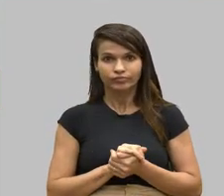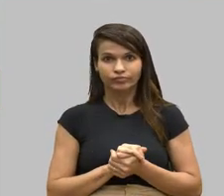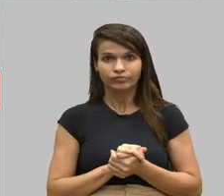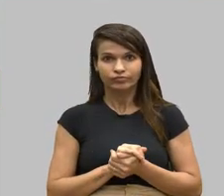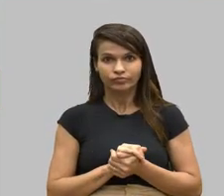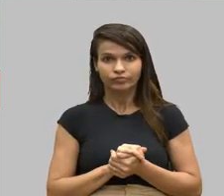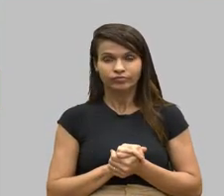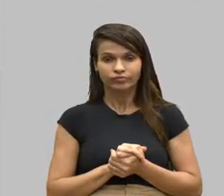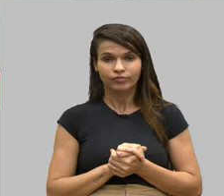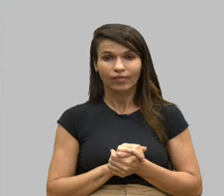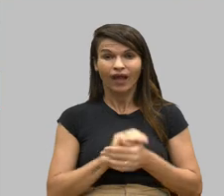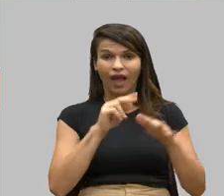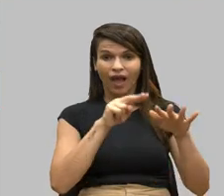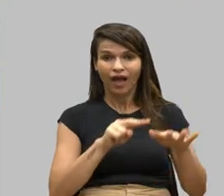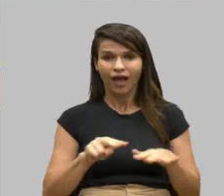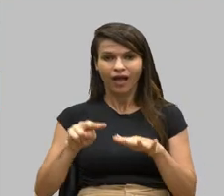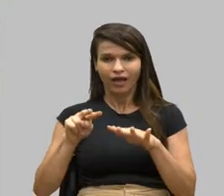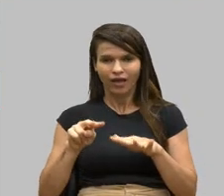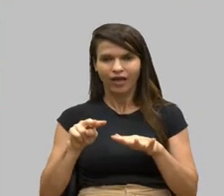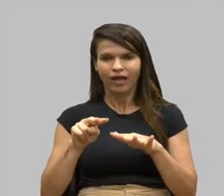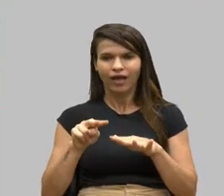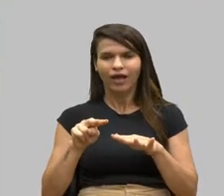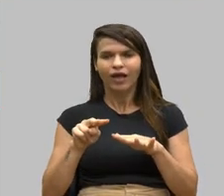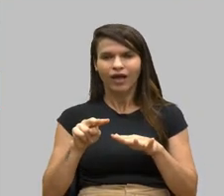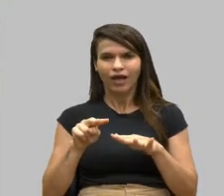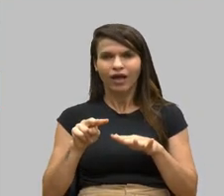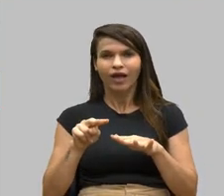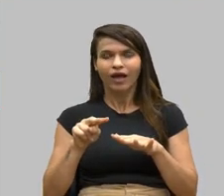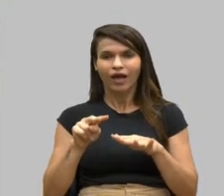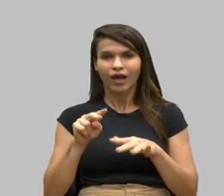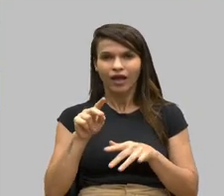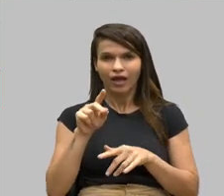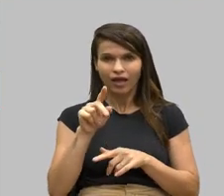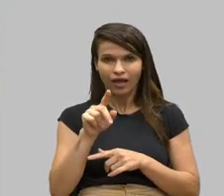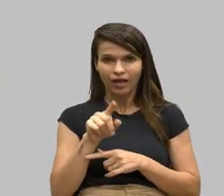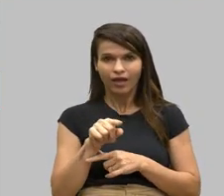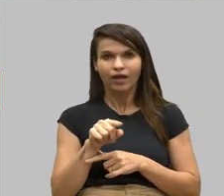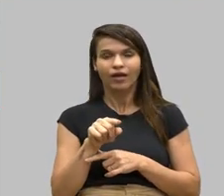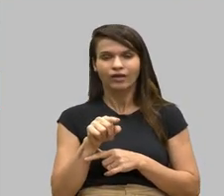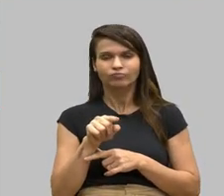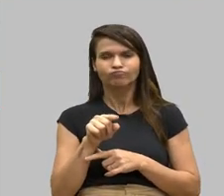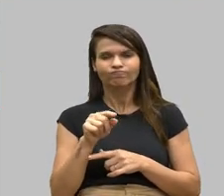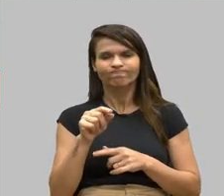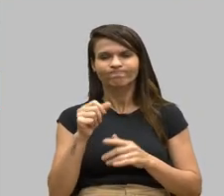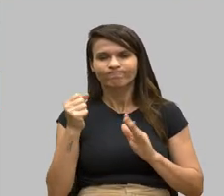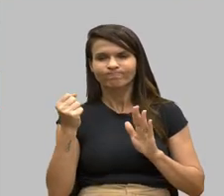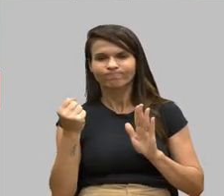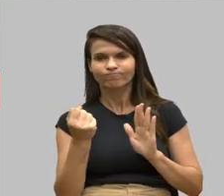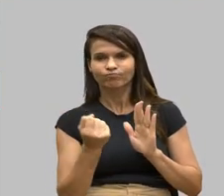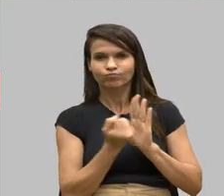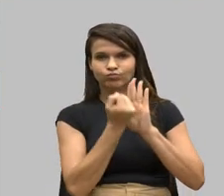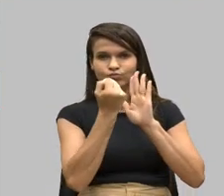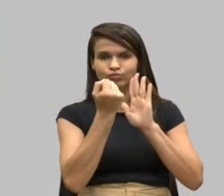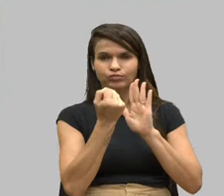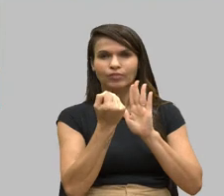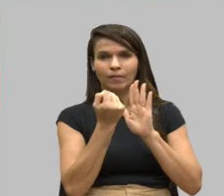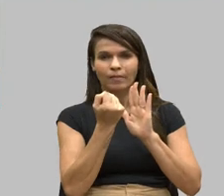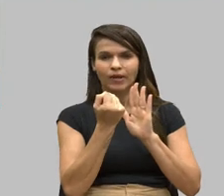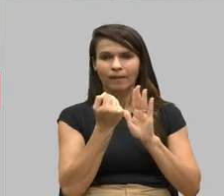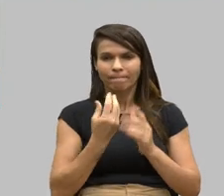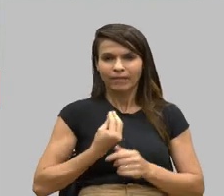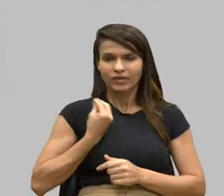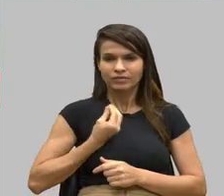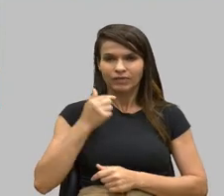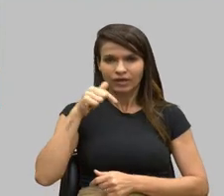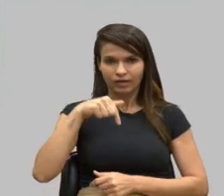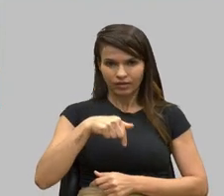A semana é difícil. A semana tocou. A está aqui. Eu